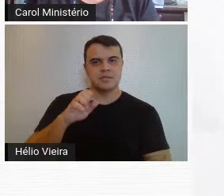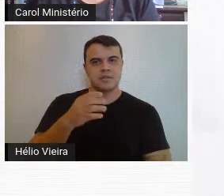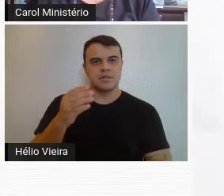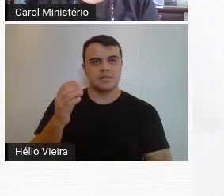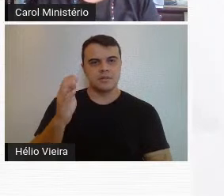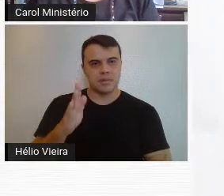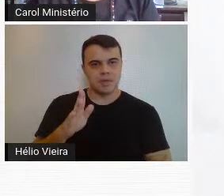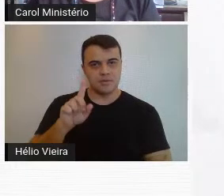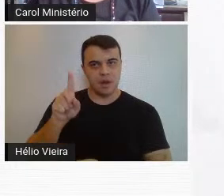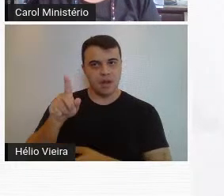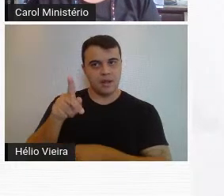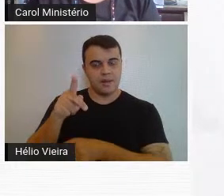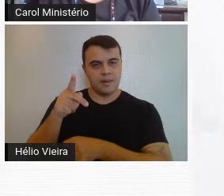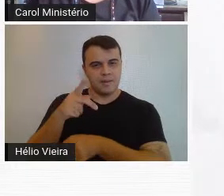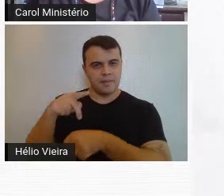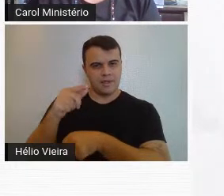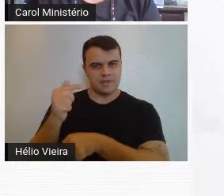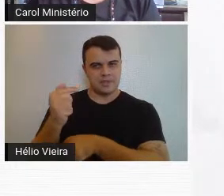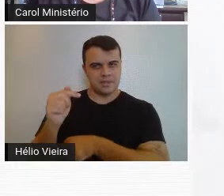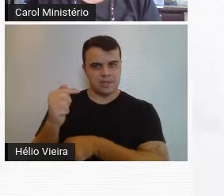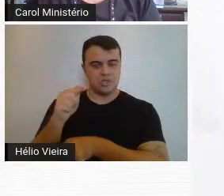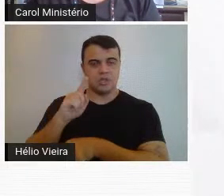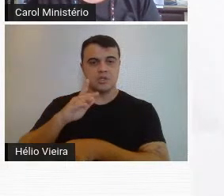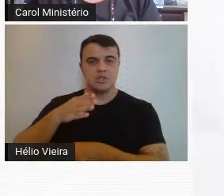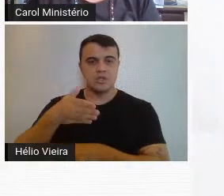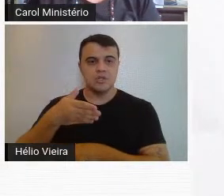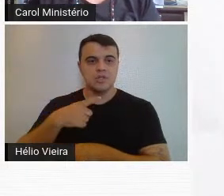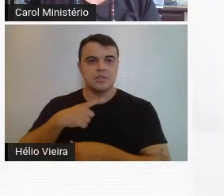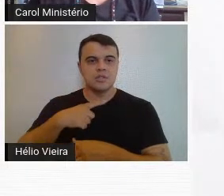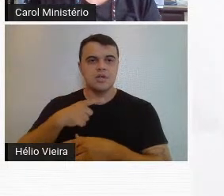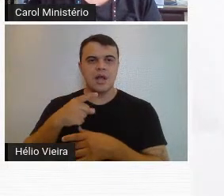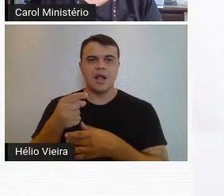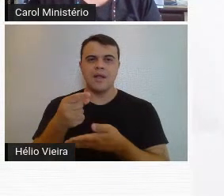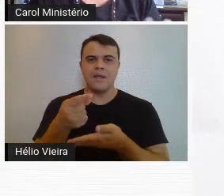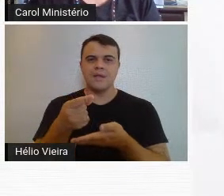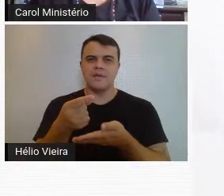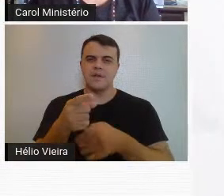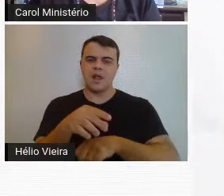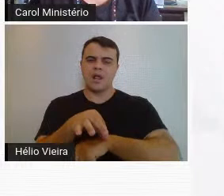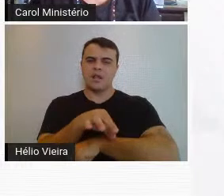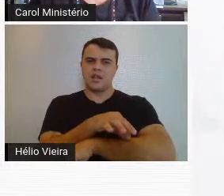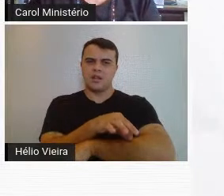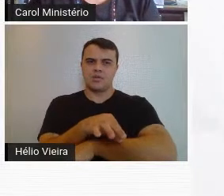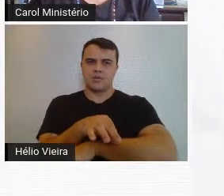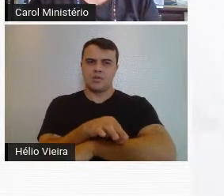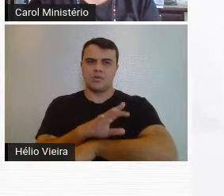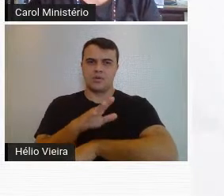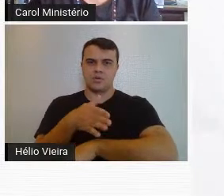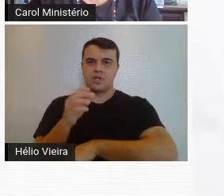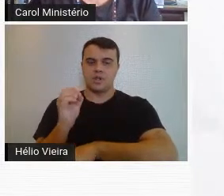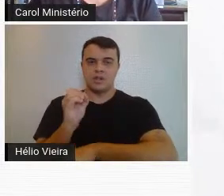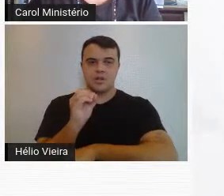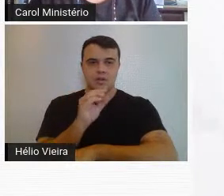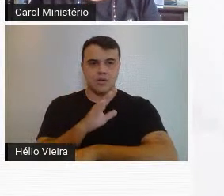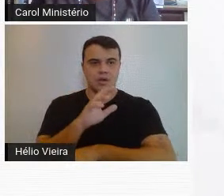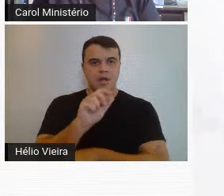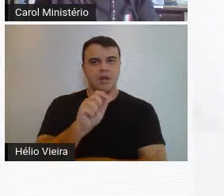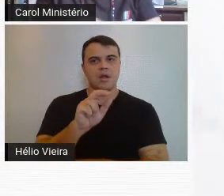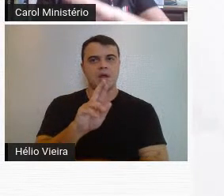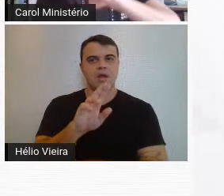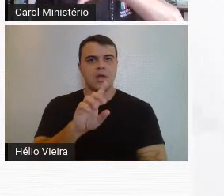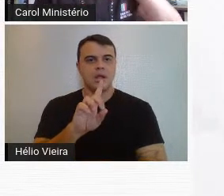na Praça Sete, já com uma arquitetura que na época estava em voga, moderna, que é a Art Deco,